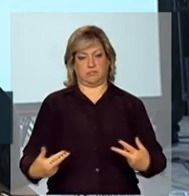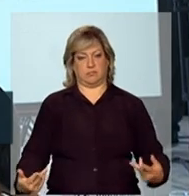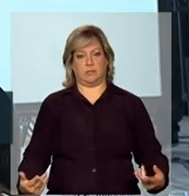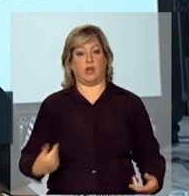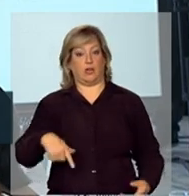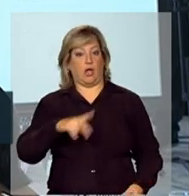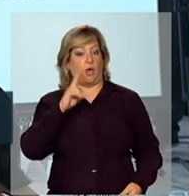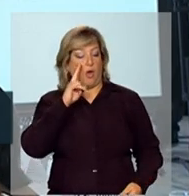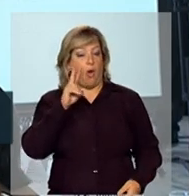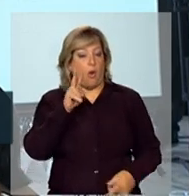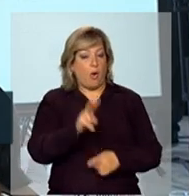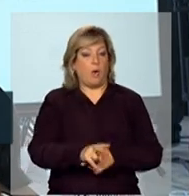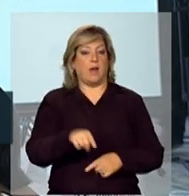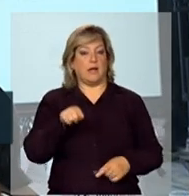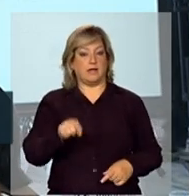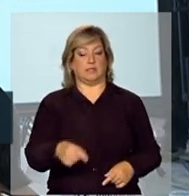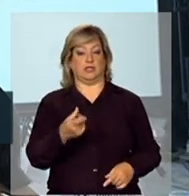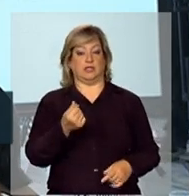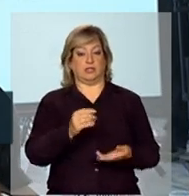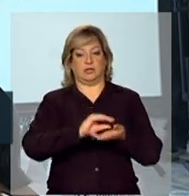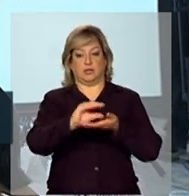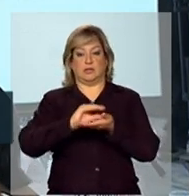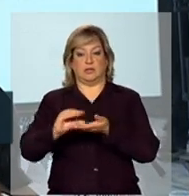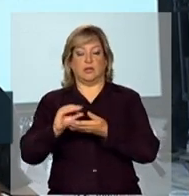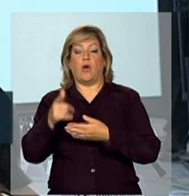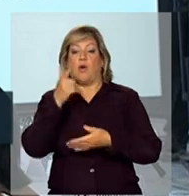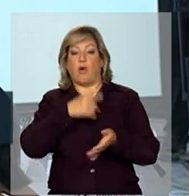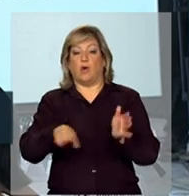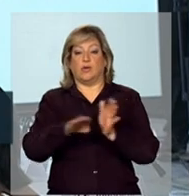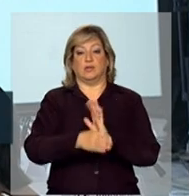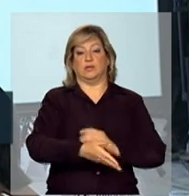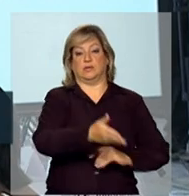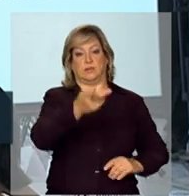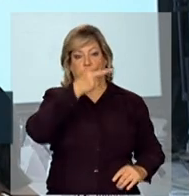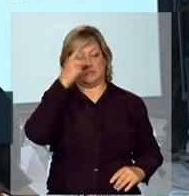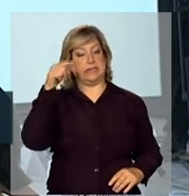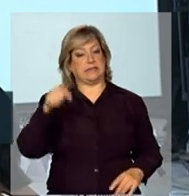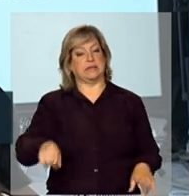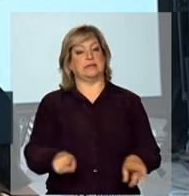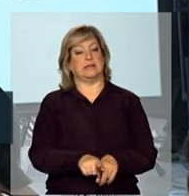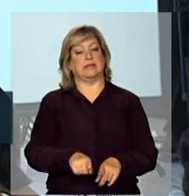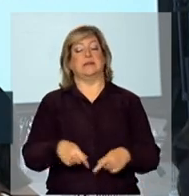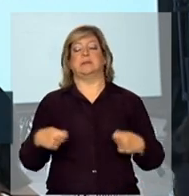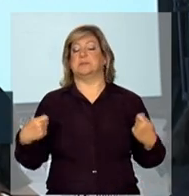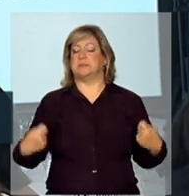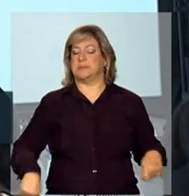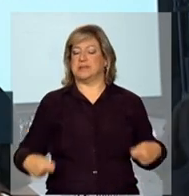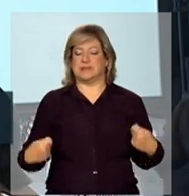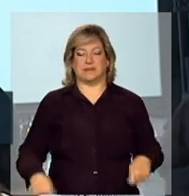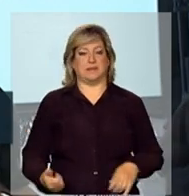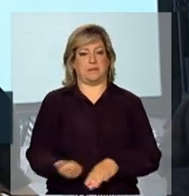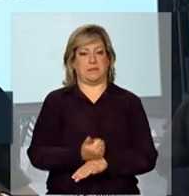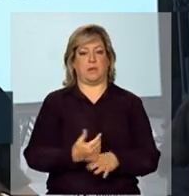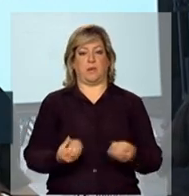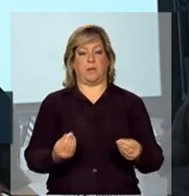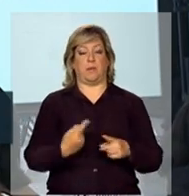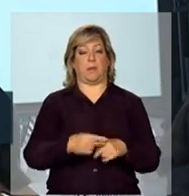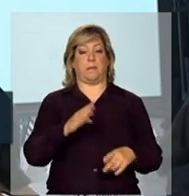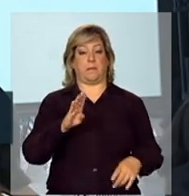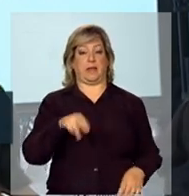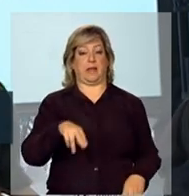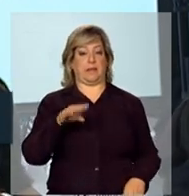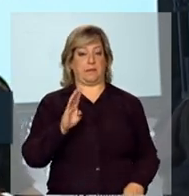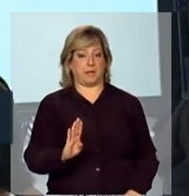de olho para que esse microcrédito chegue no nosso público, e isso também tem que melhorar muito, muito, porque o BNB continua